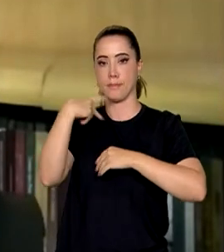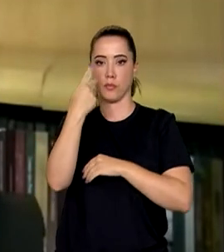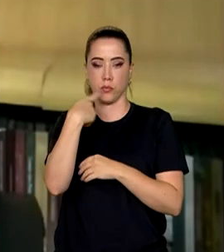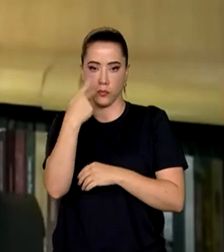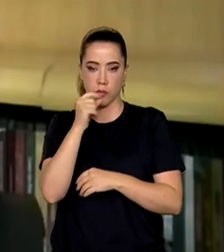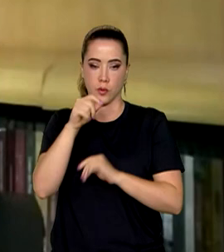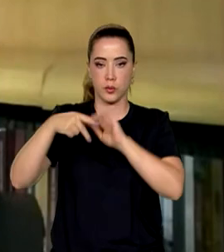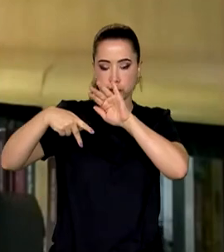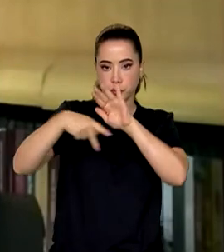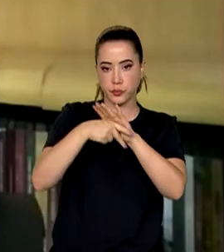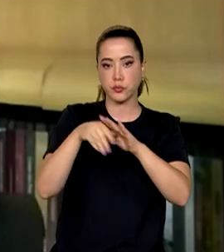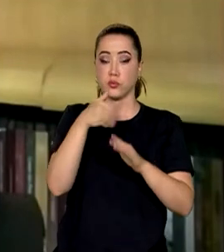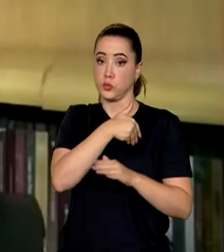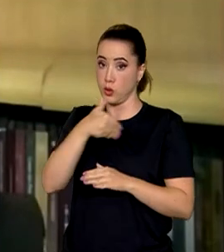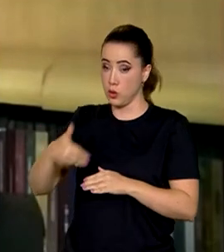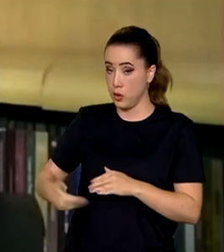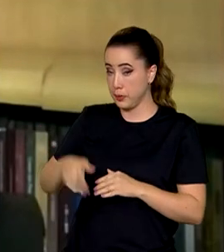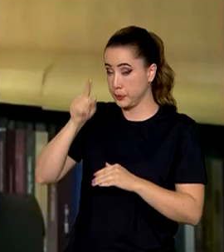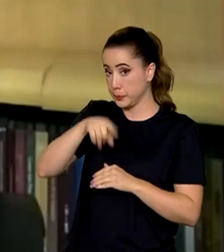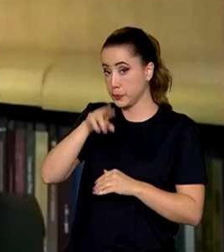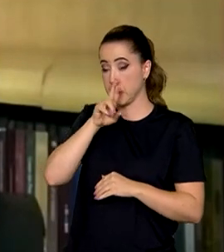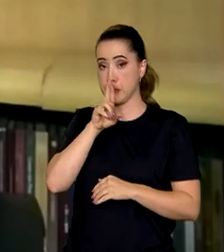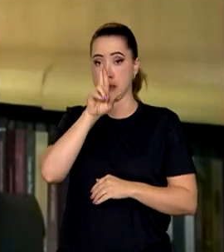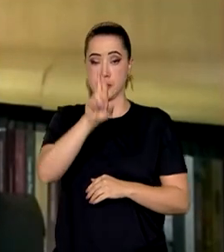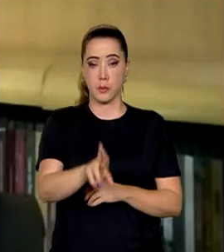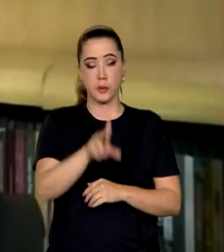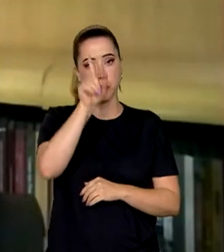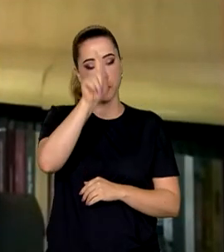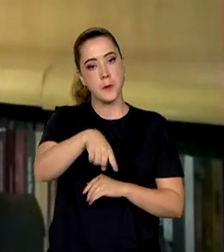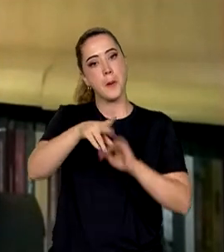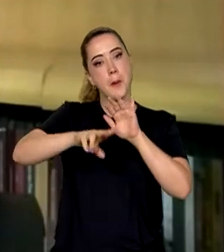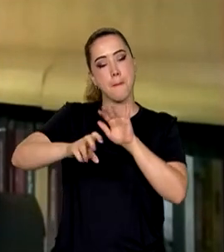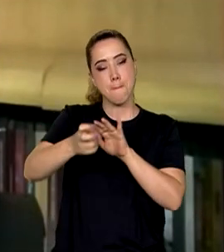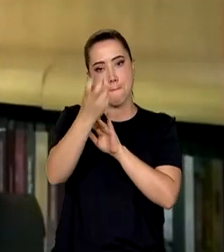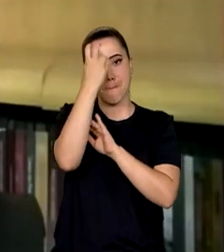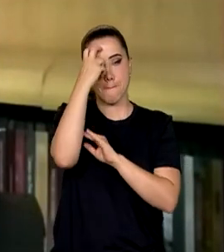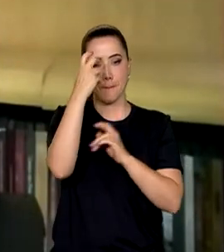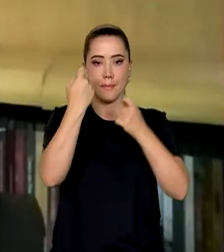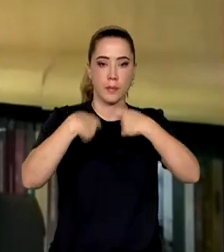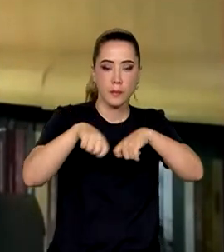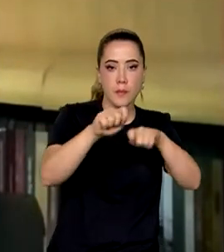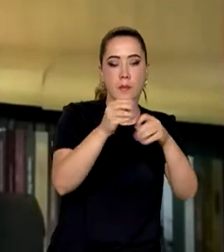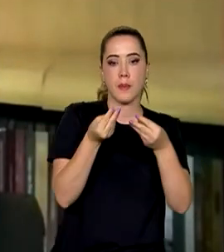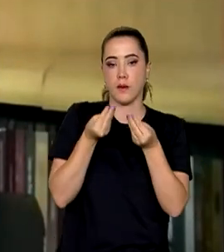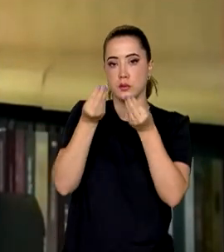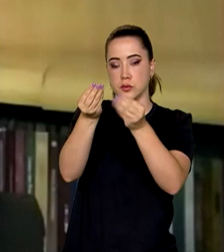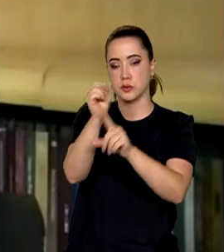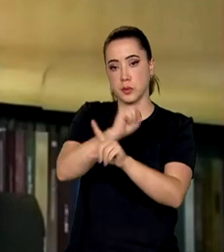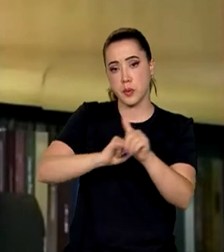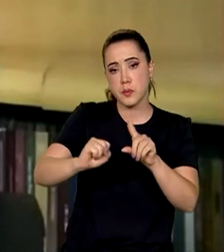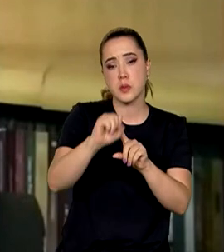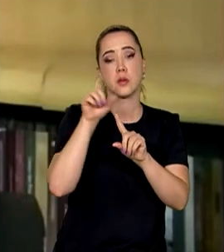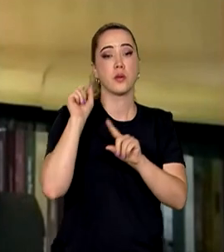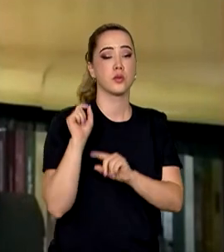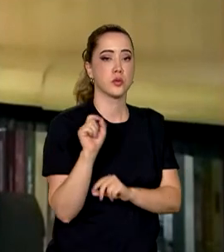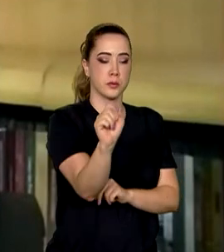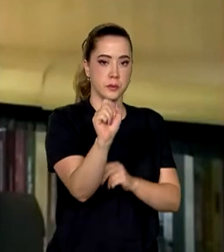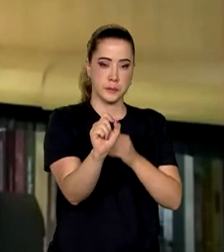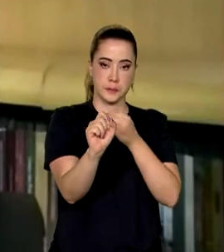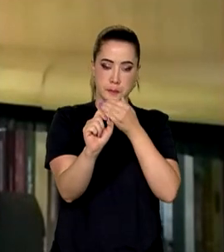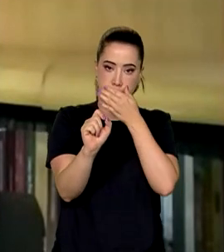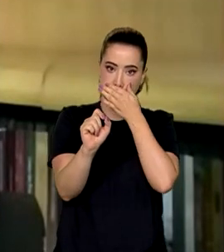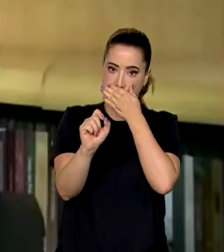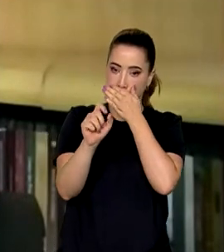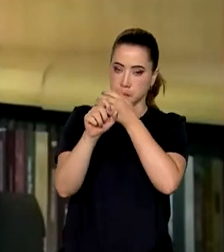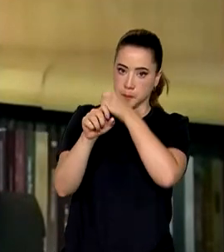de Estado é essa resposta. A resposta que a cultura tem para a sociedade. De que a cultura